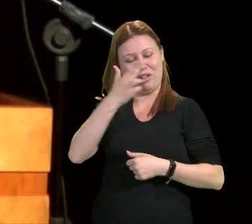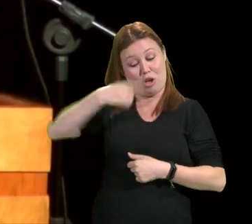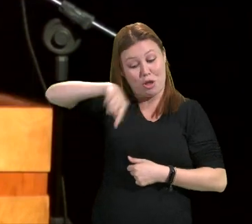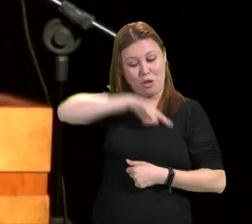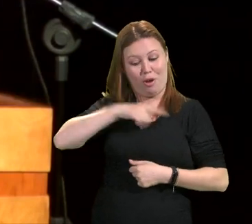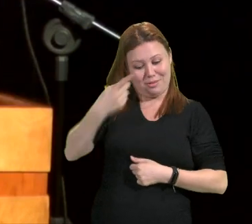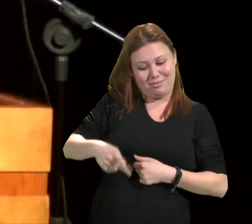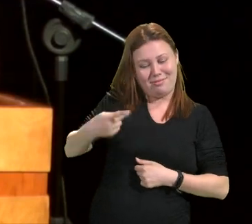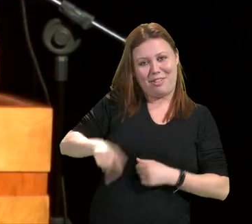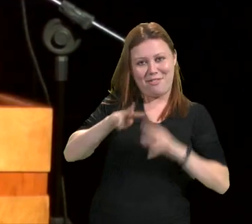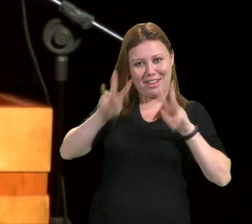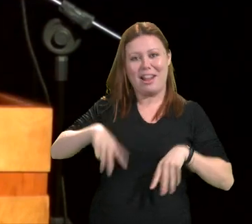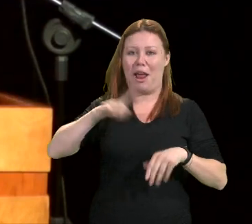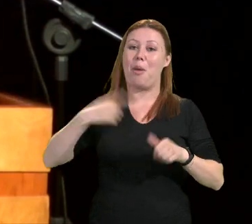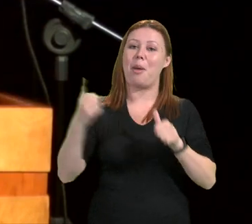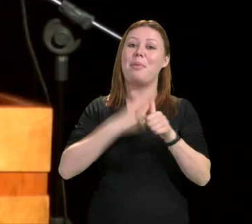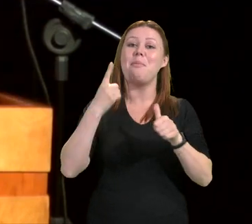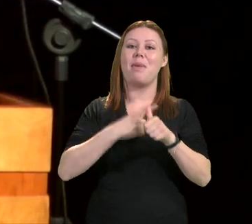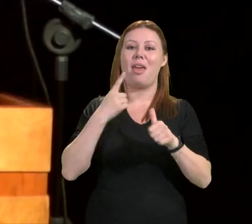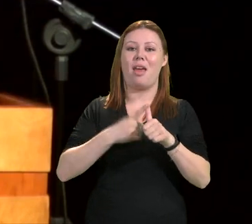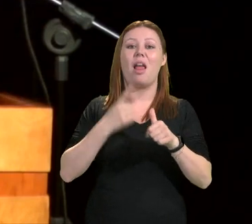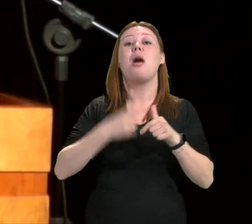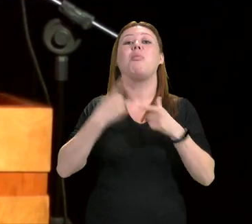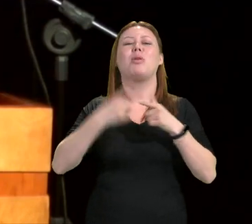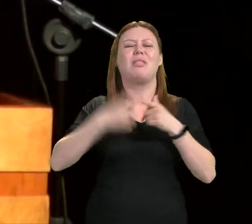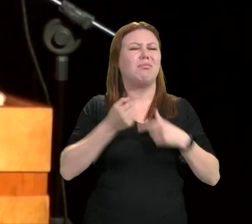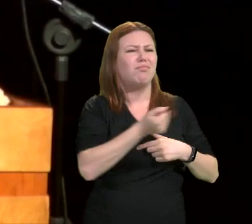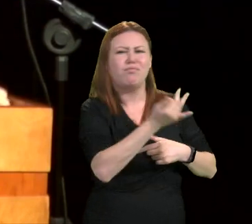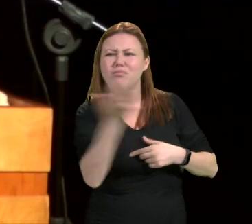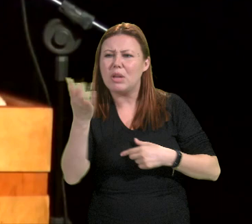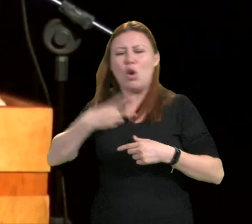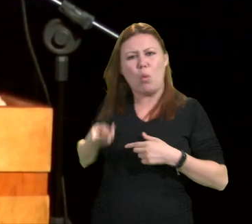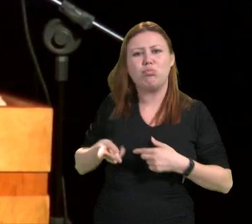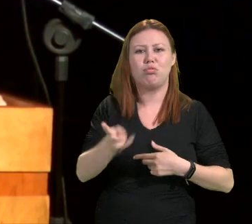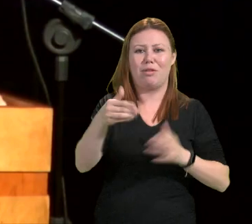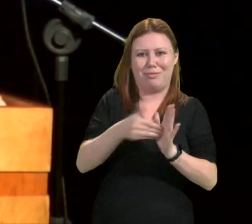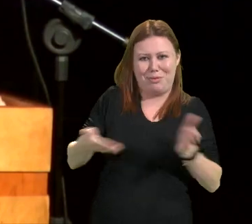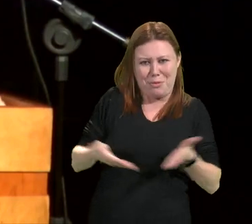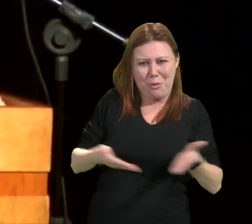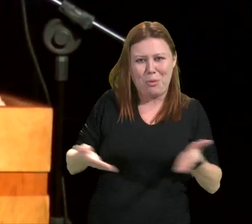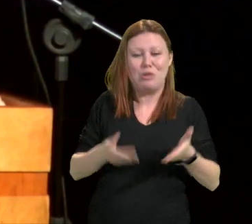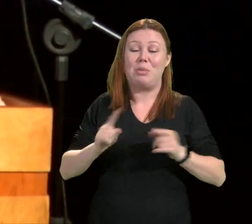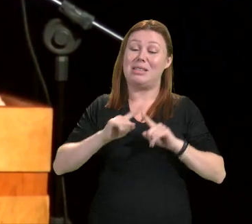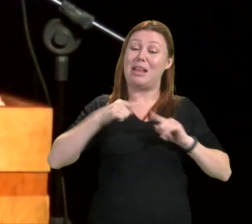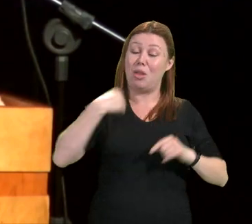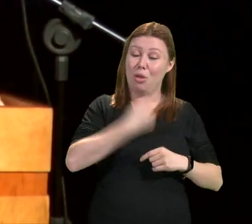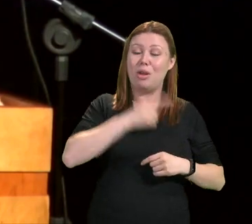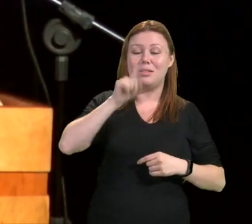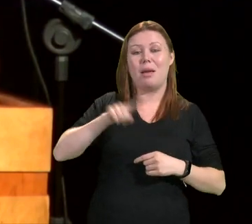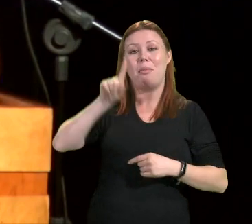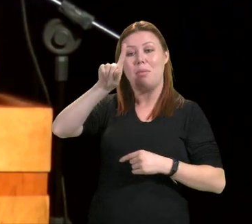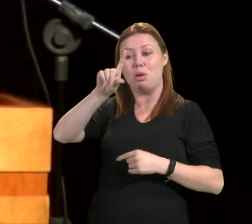por conta da diversidade e pela continuidade. Mas a nossa é de 1912.